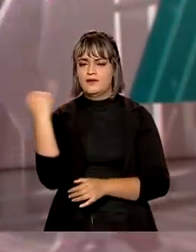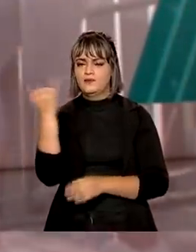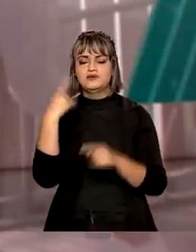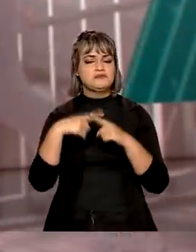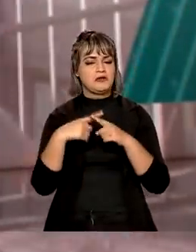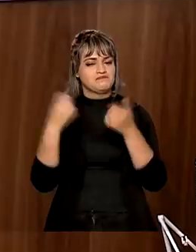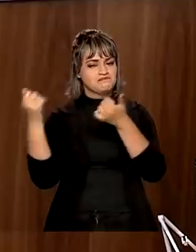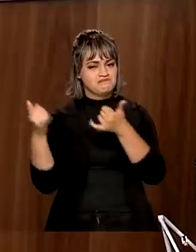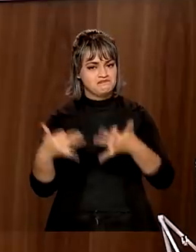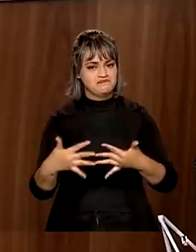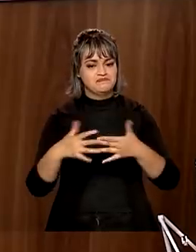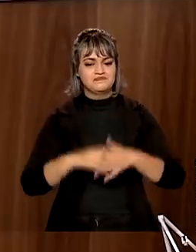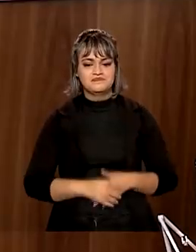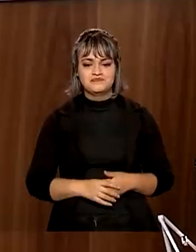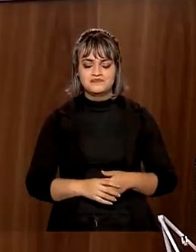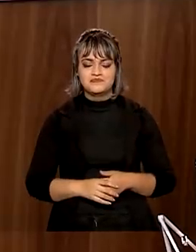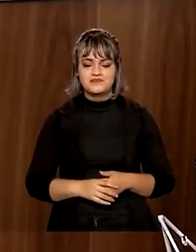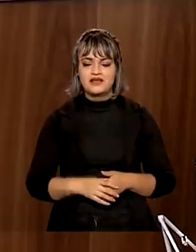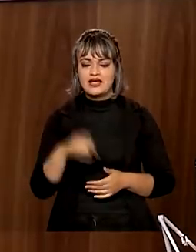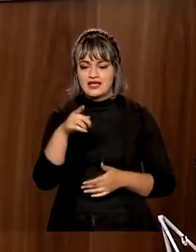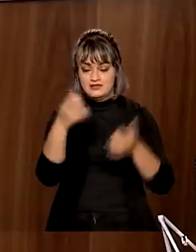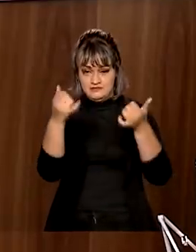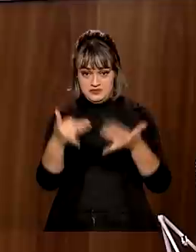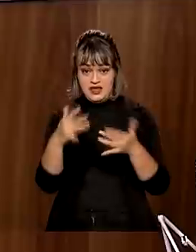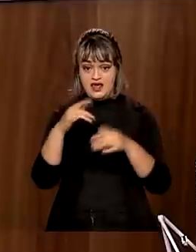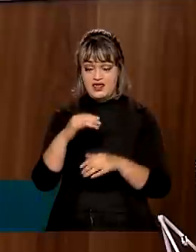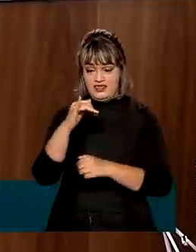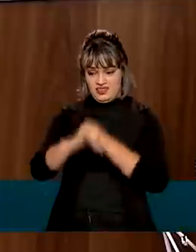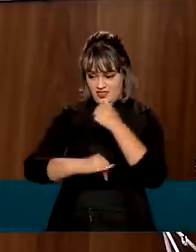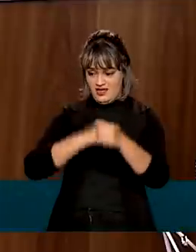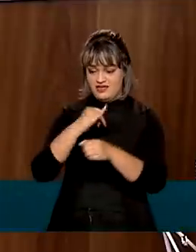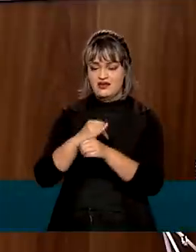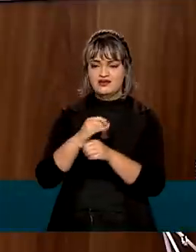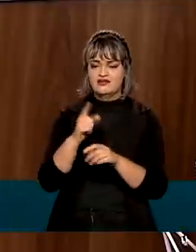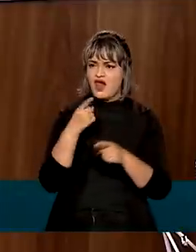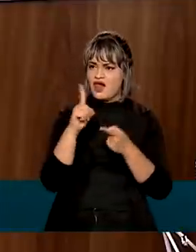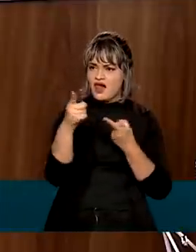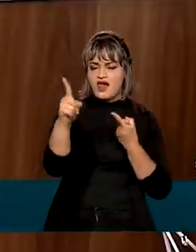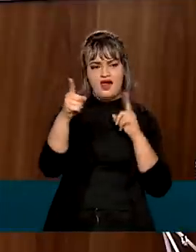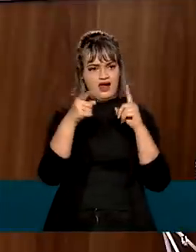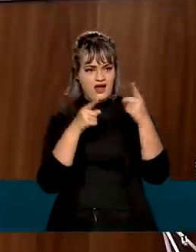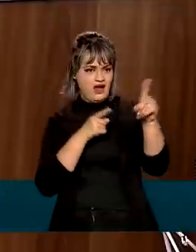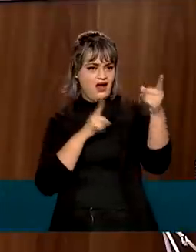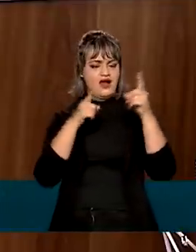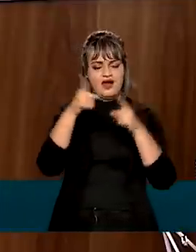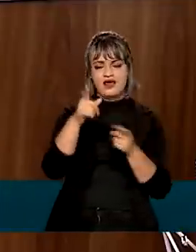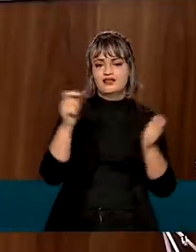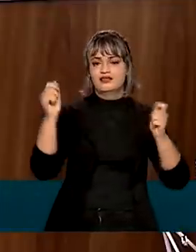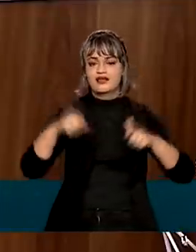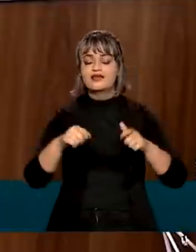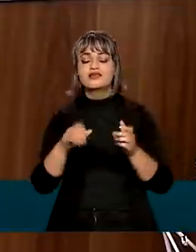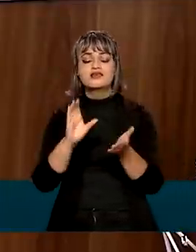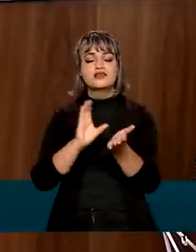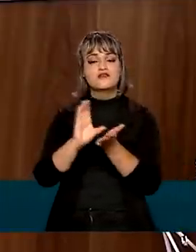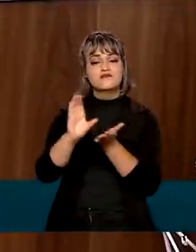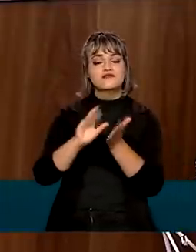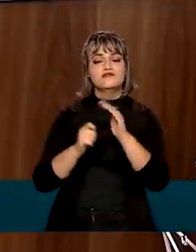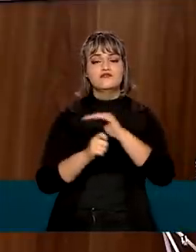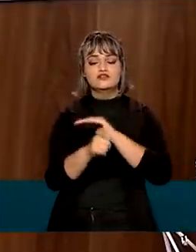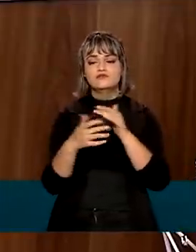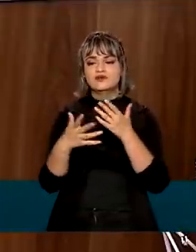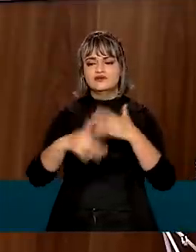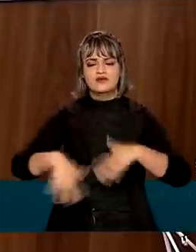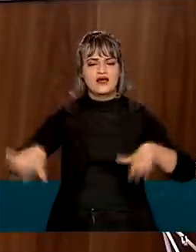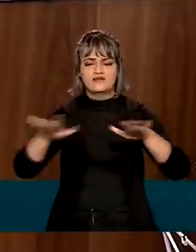país. Além de levar a internet para os brasileiros que não tem, nós teremos investimentos em vários setores. O